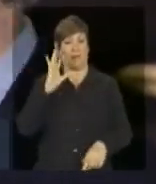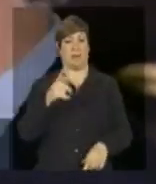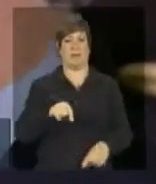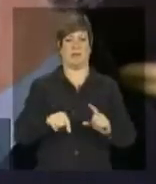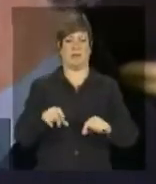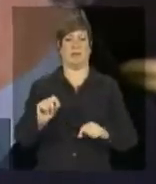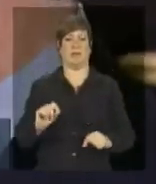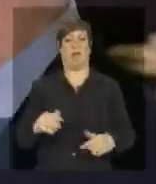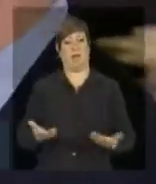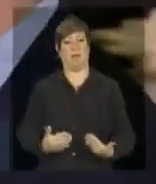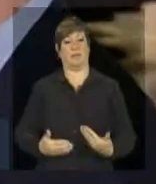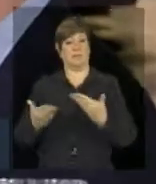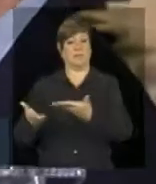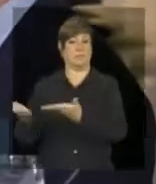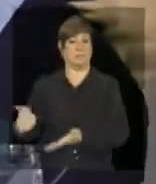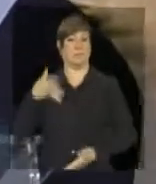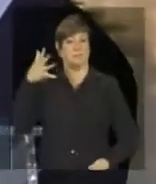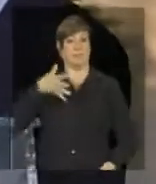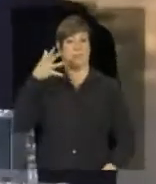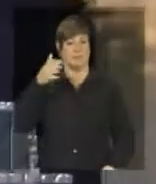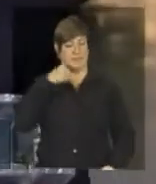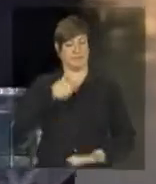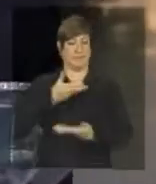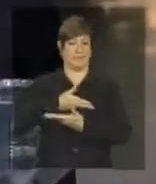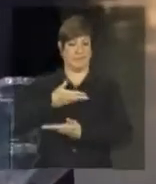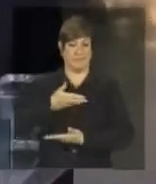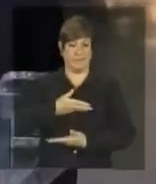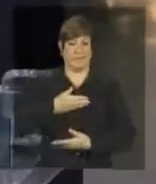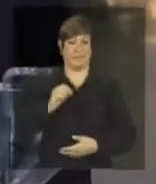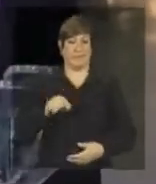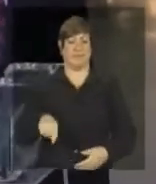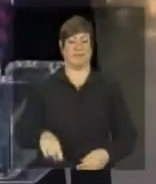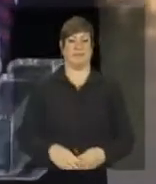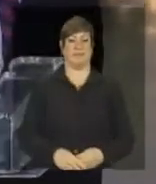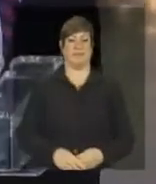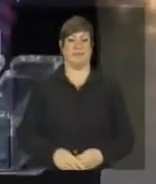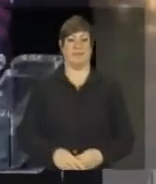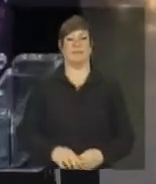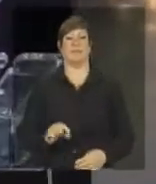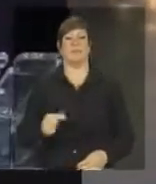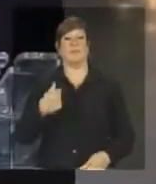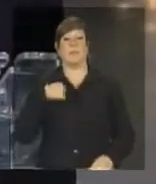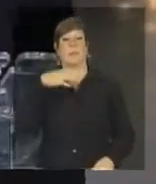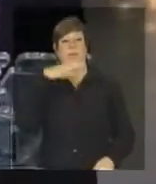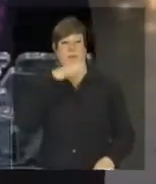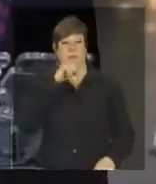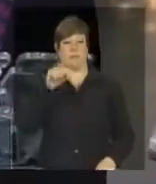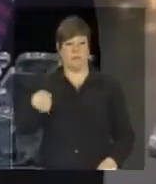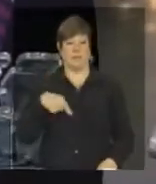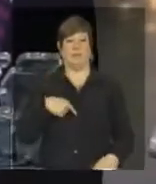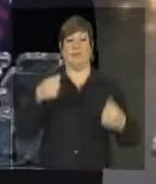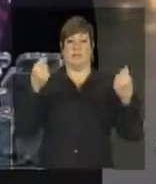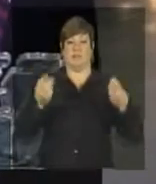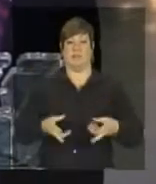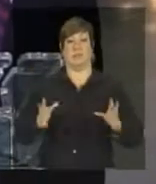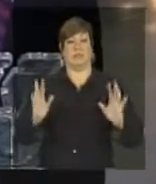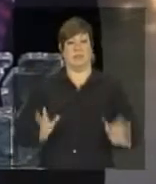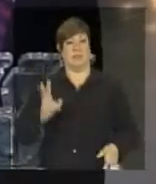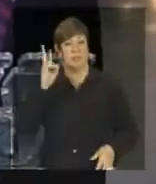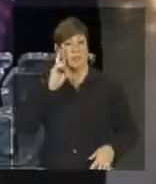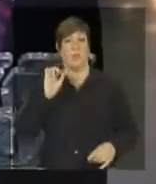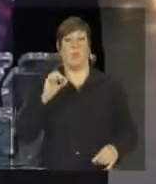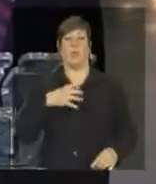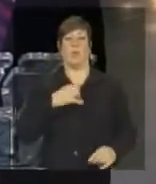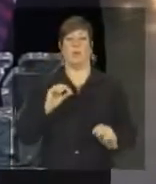com esses comentários passa a palavra a minha colega e co-presidente, ministra Teixeira O Ministro Patriota sintetizou o espírito da reunião e acho que